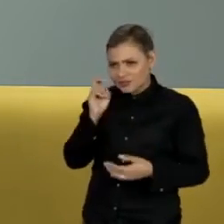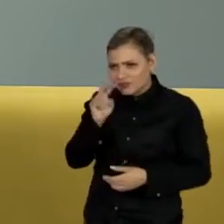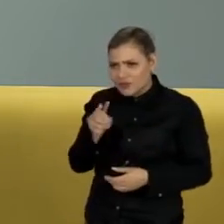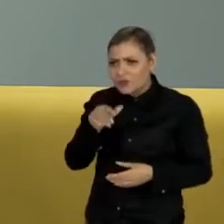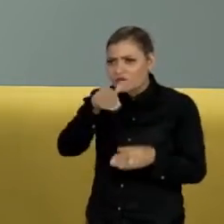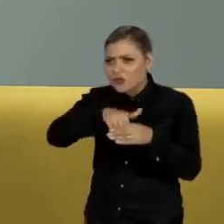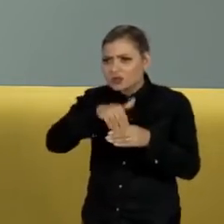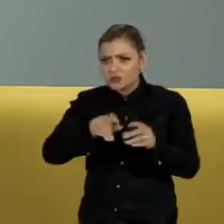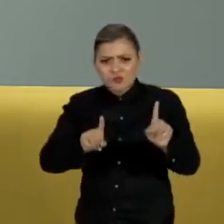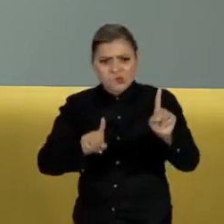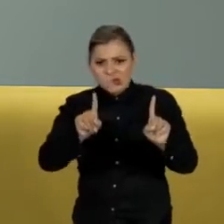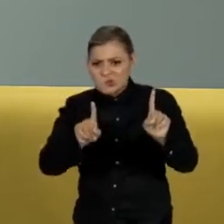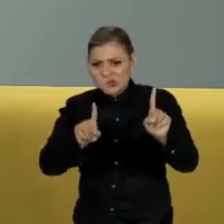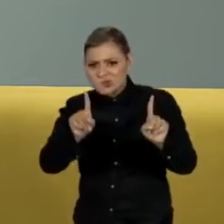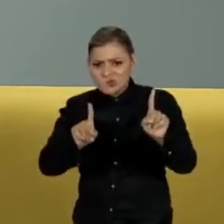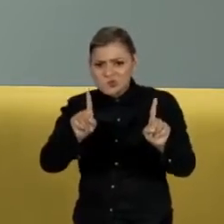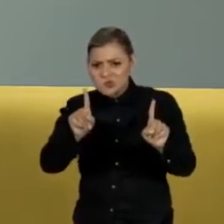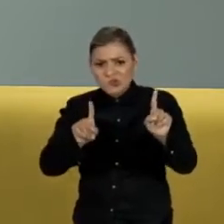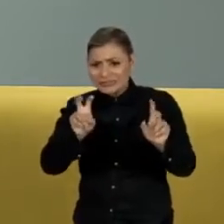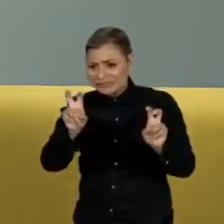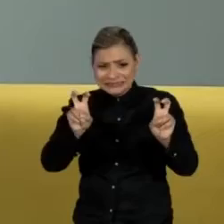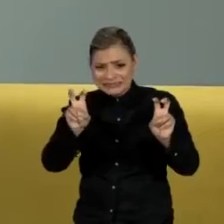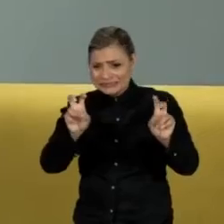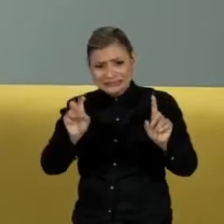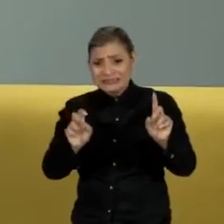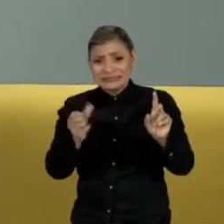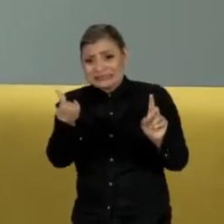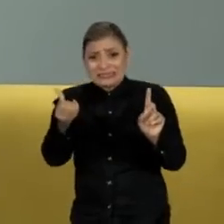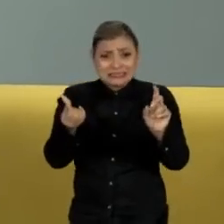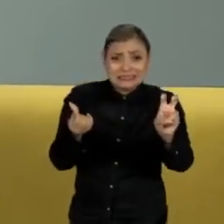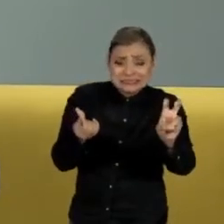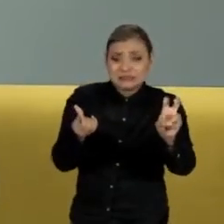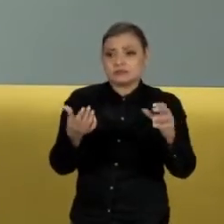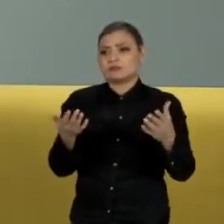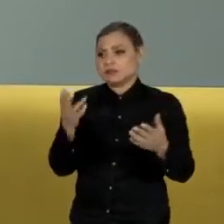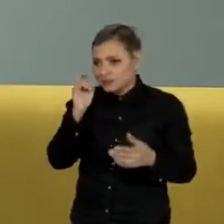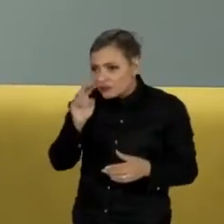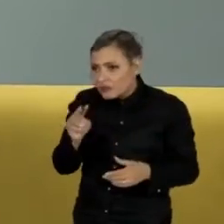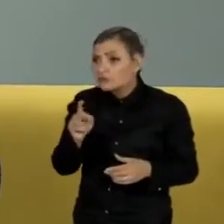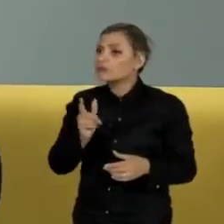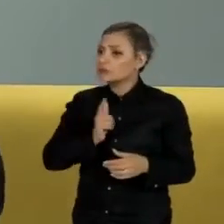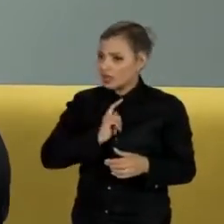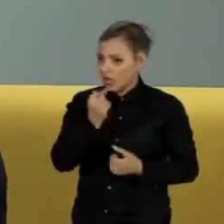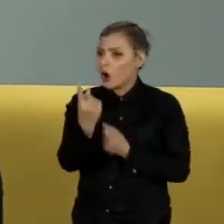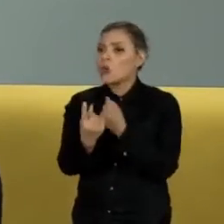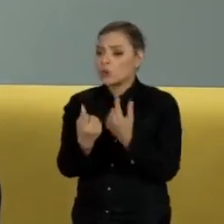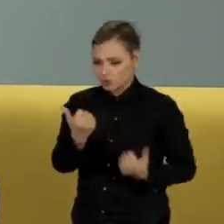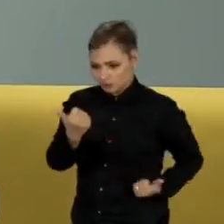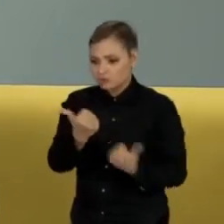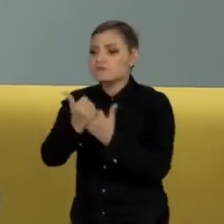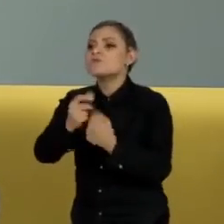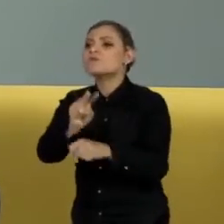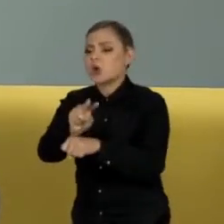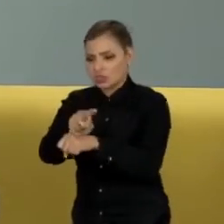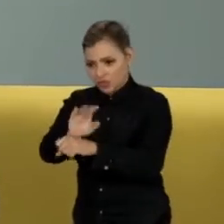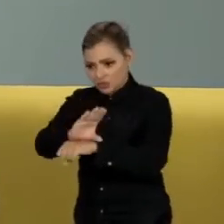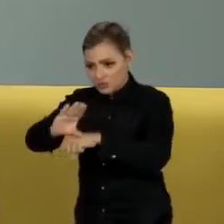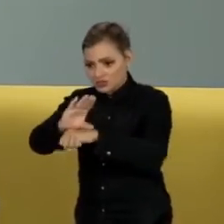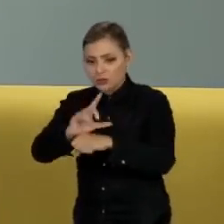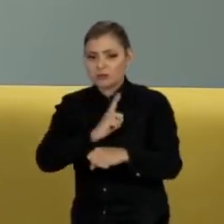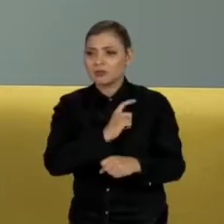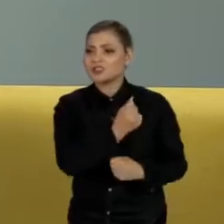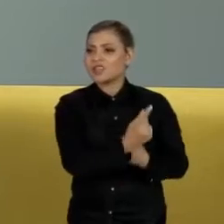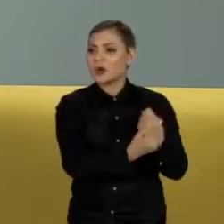votação, onde se diz que existiam os garantistas, e é bom que eles existem, os que garantem a Constituição, e os